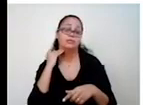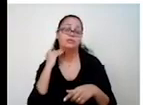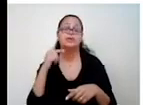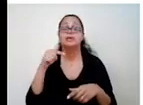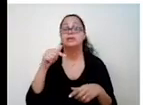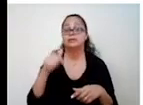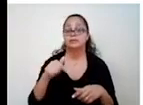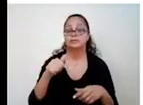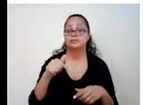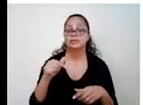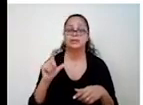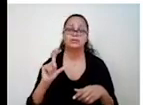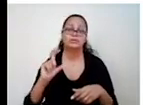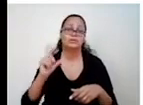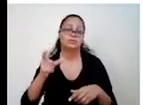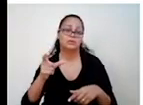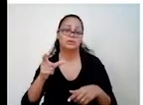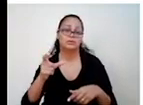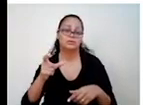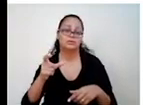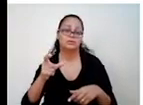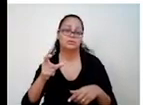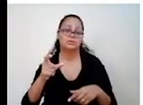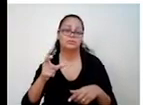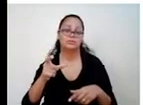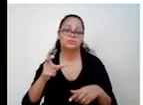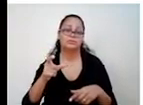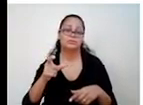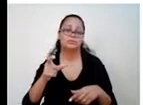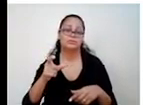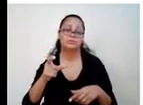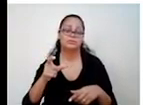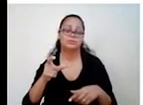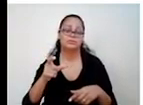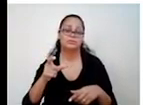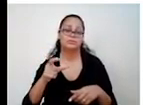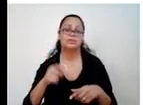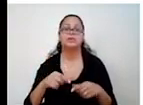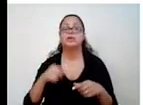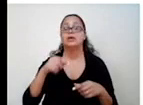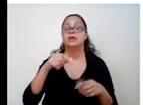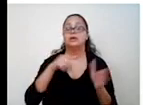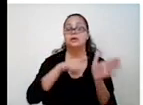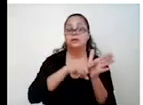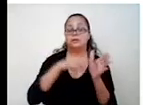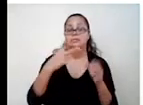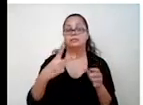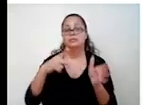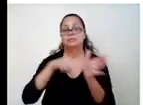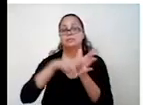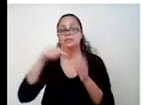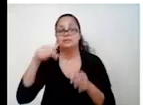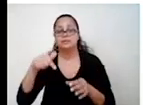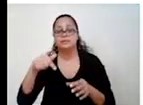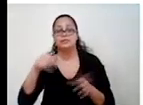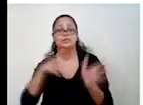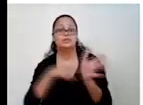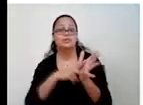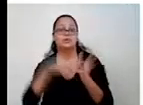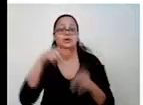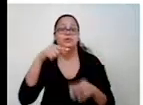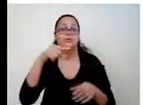A medida aumentou. A medida é de 9. Se eu devo 2 no banco, gasto 7. Menos 9.